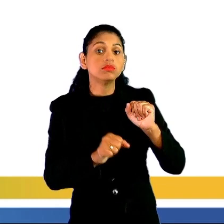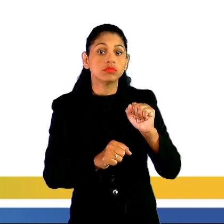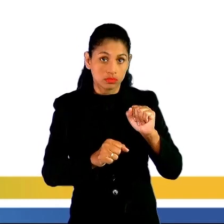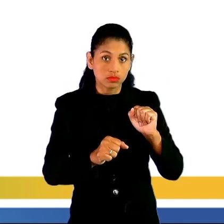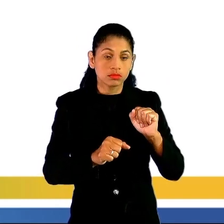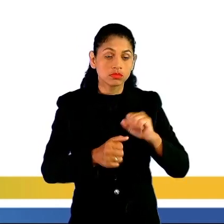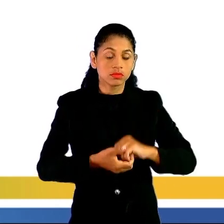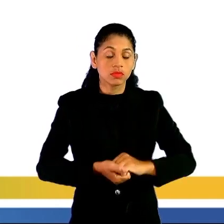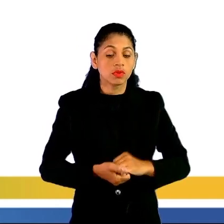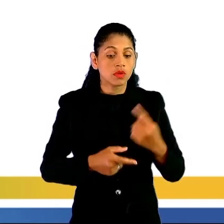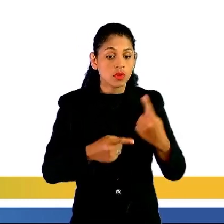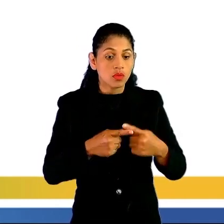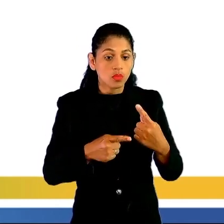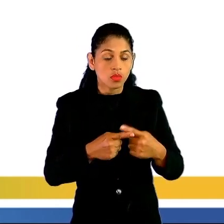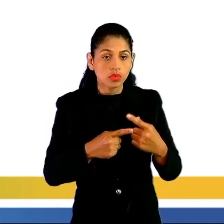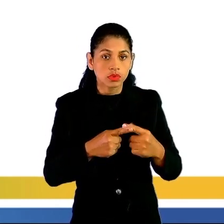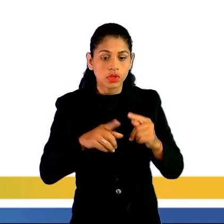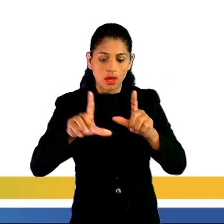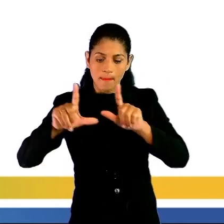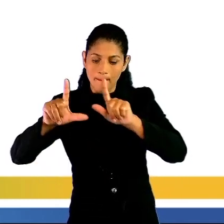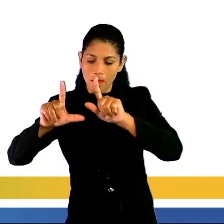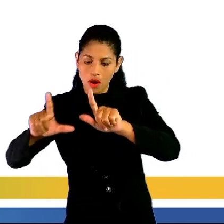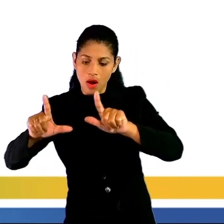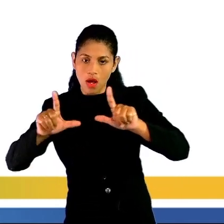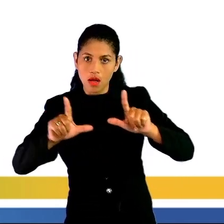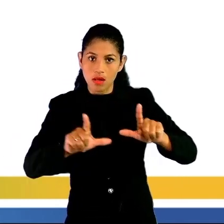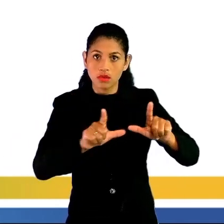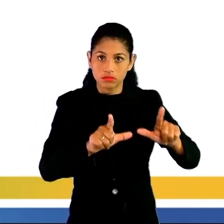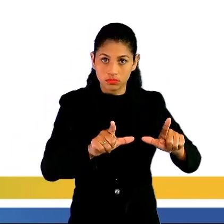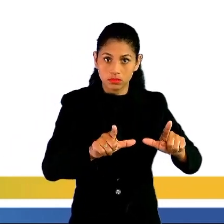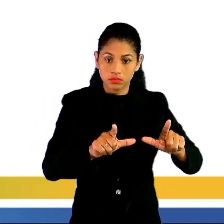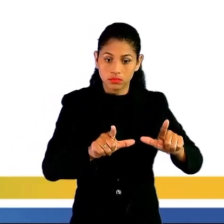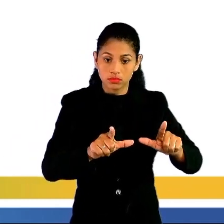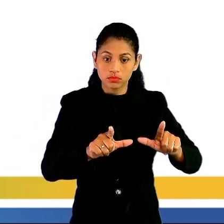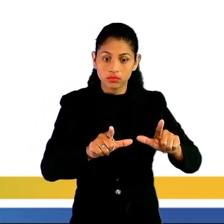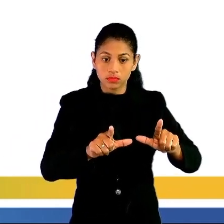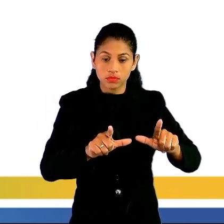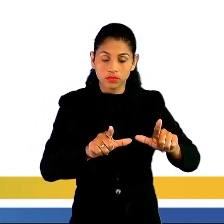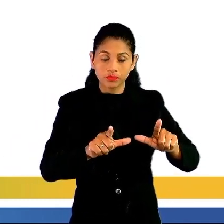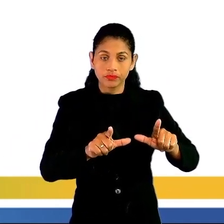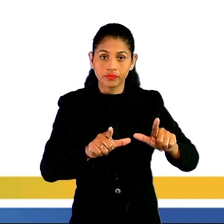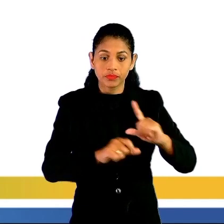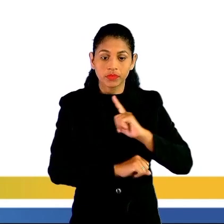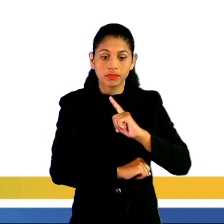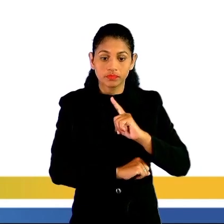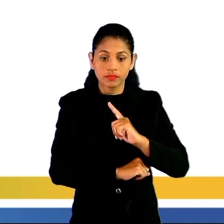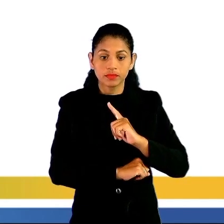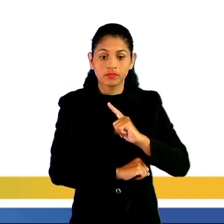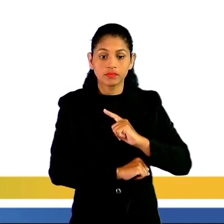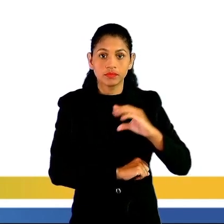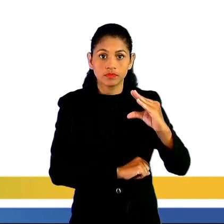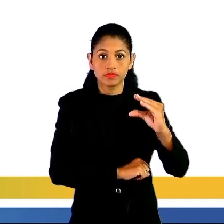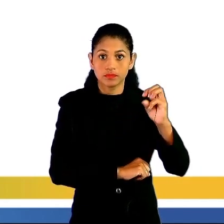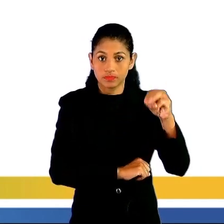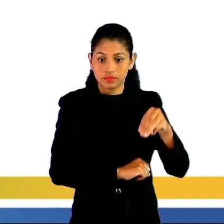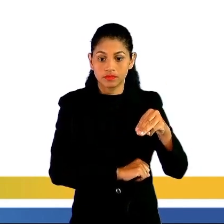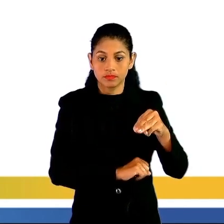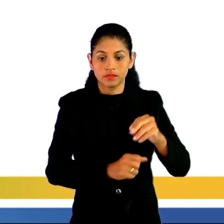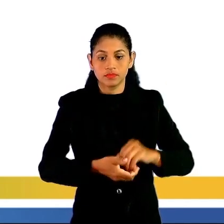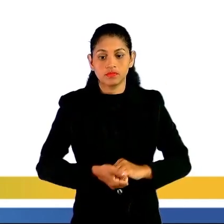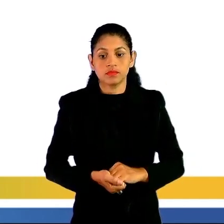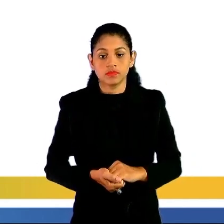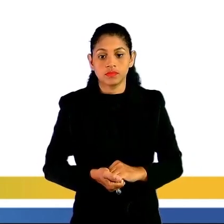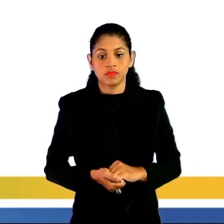o azulejo está em centímetros para facilitar o nosso cálculo. A gente já transforma antes de multiplicar, tá bom? Então,